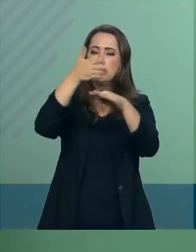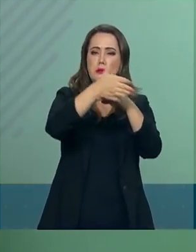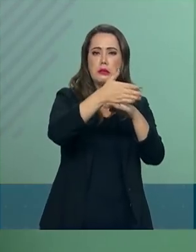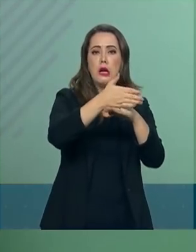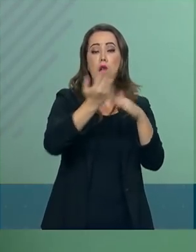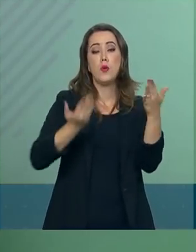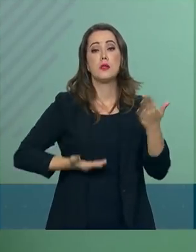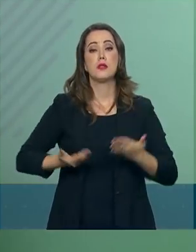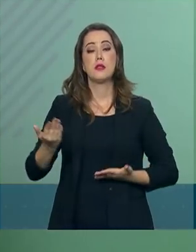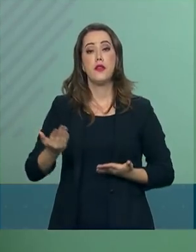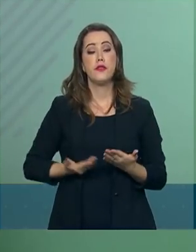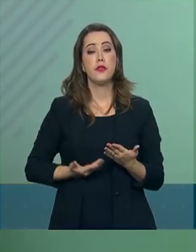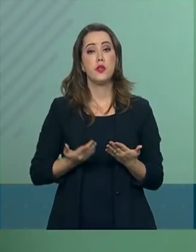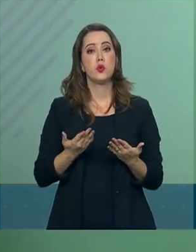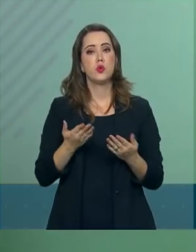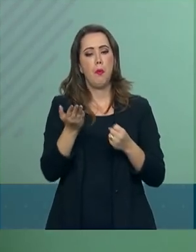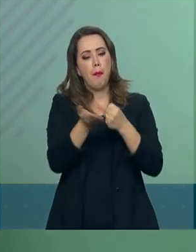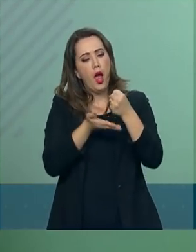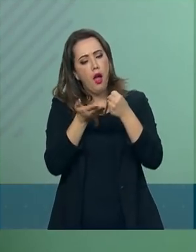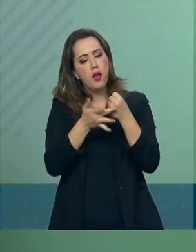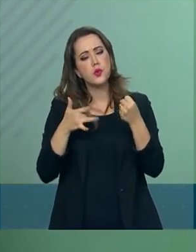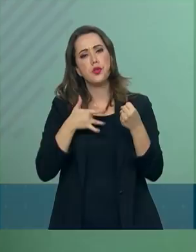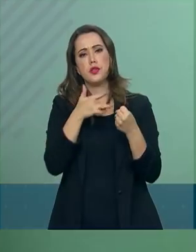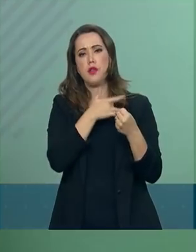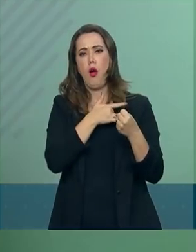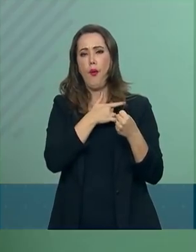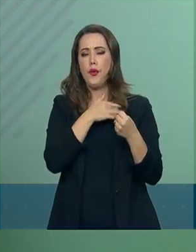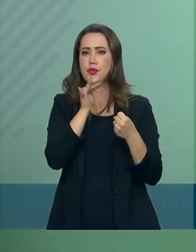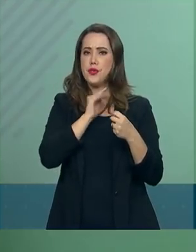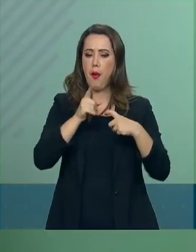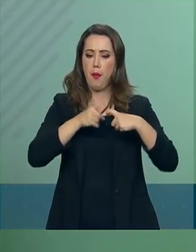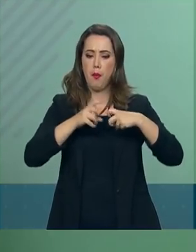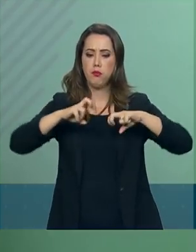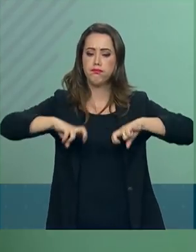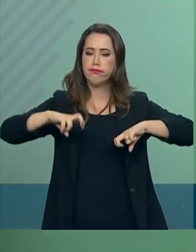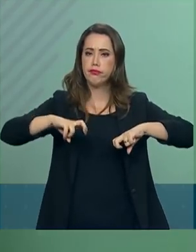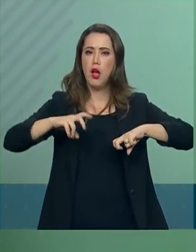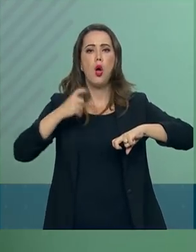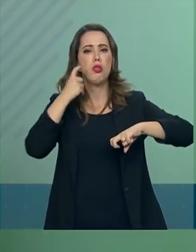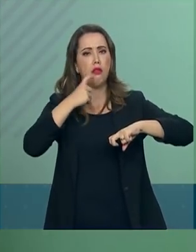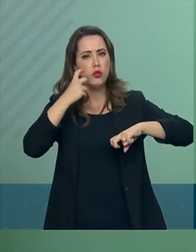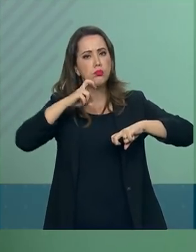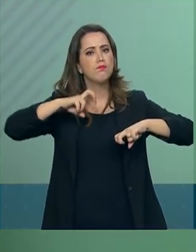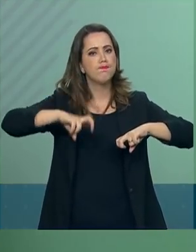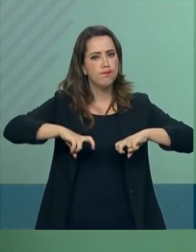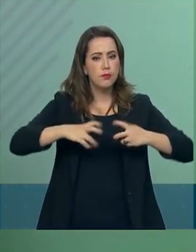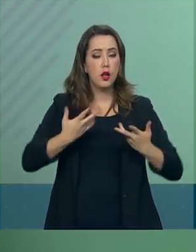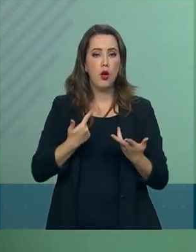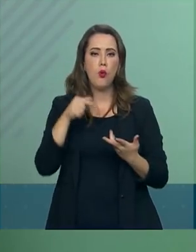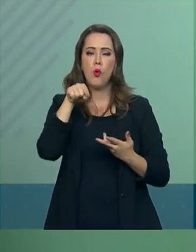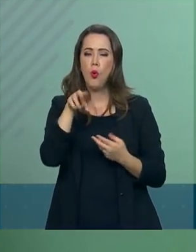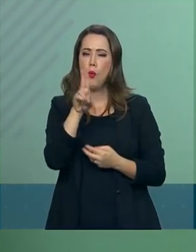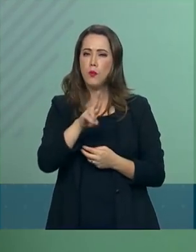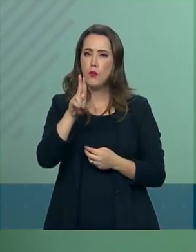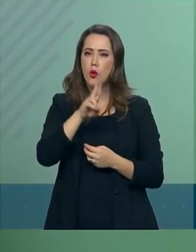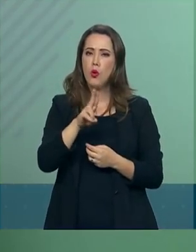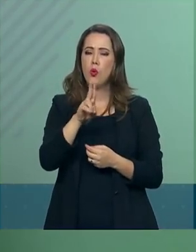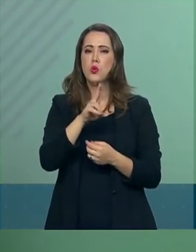serviços de atenção primária, como consultas médicas e odontológicas, coleta de exames